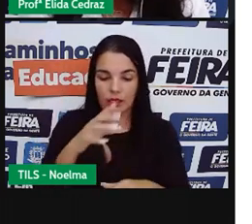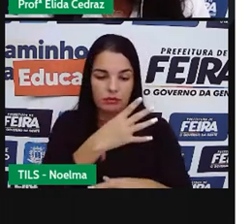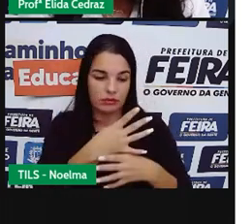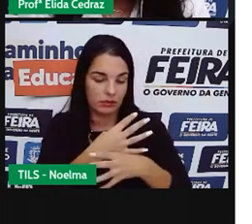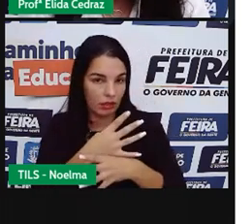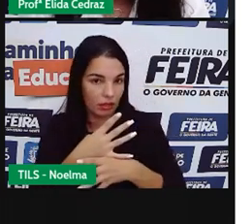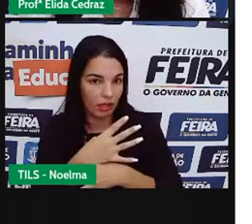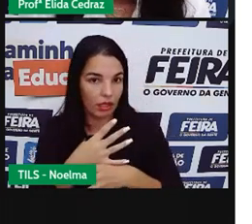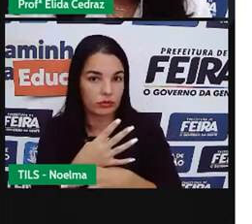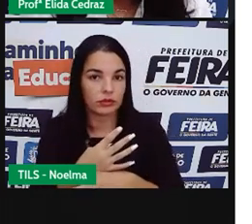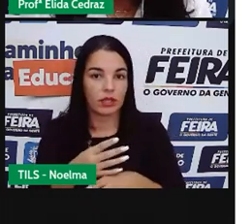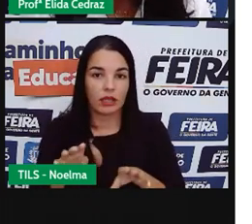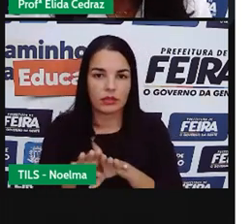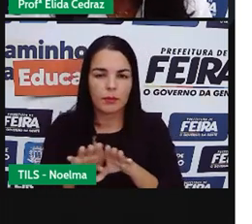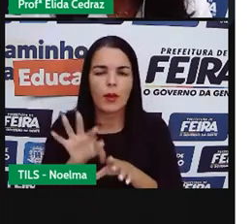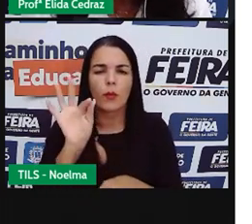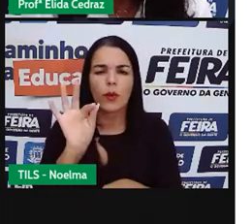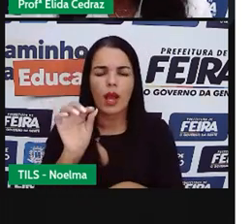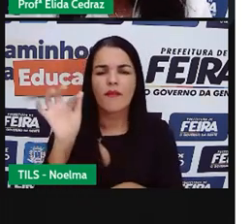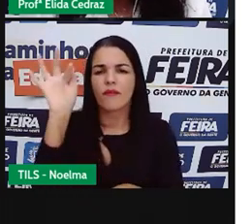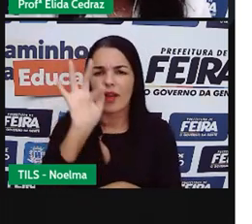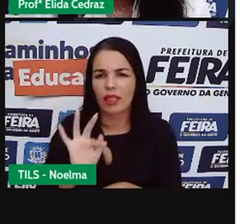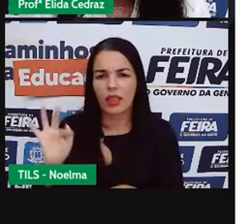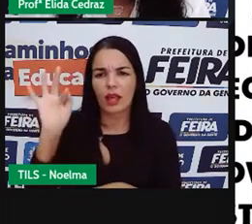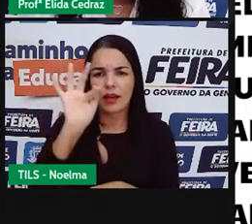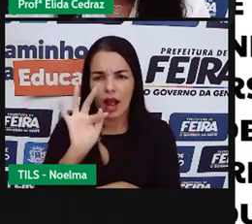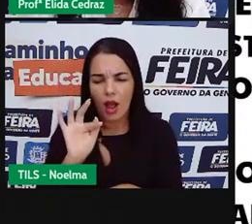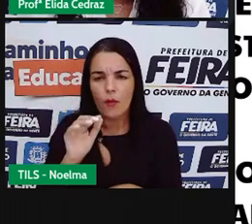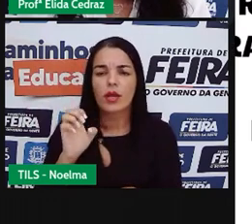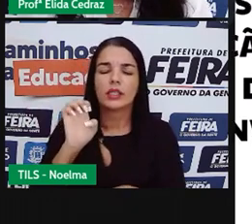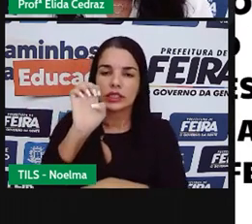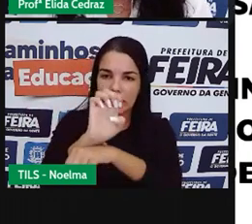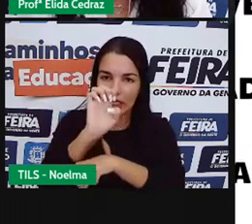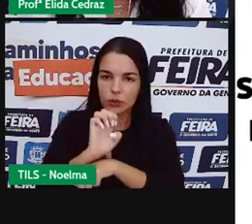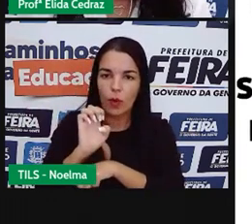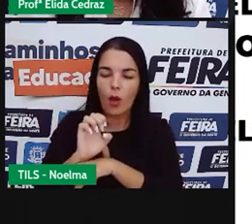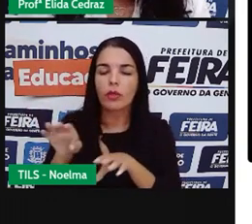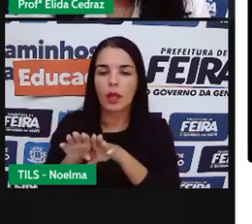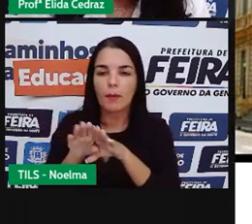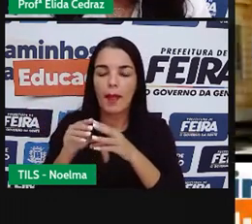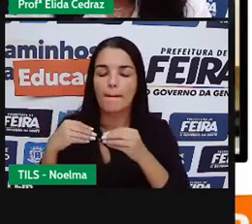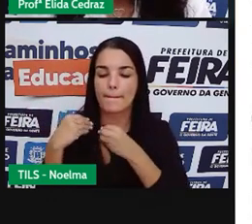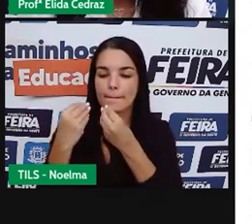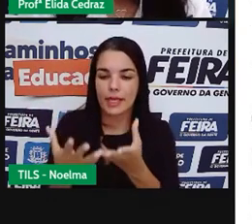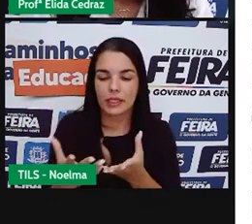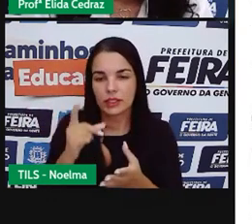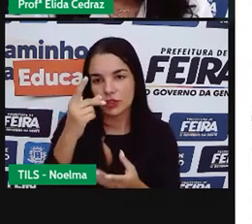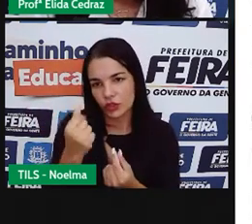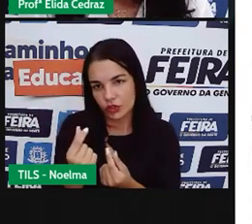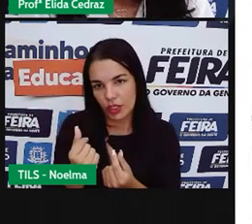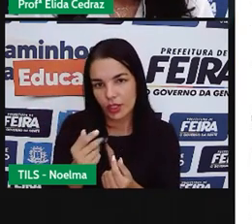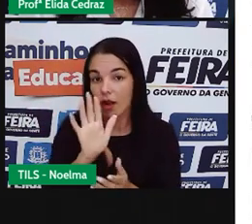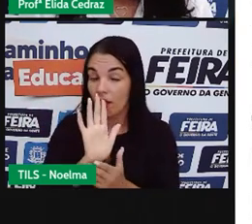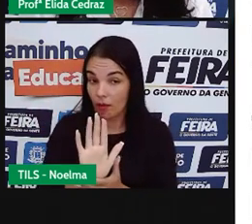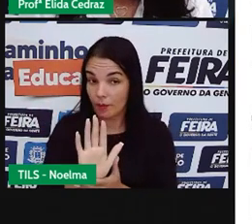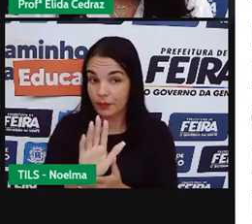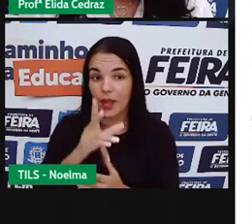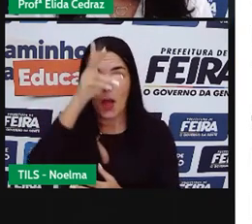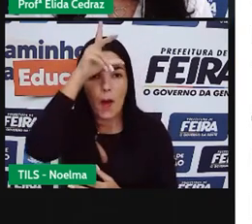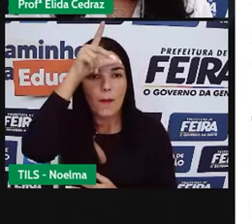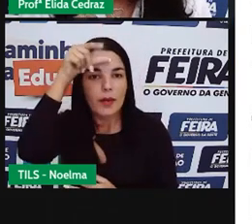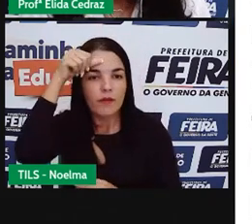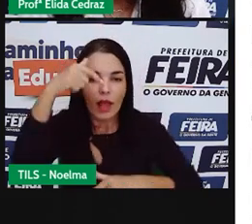governo federal e o governo estadual. O prefeito não trabalha